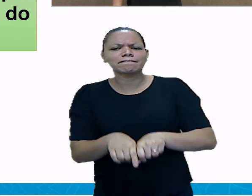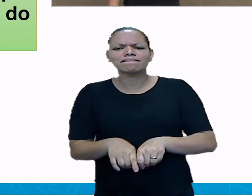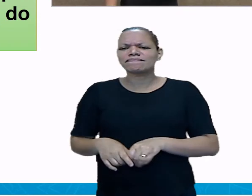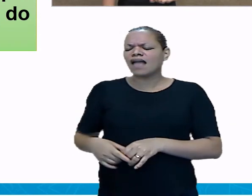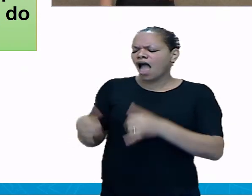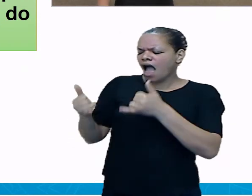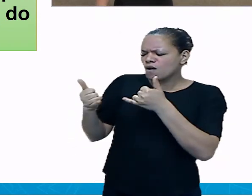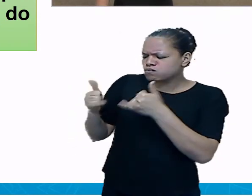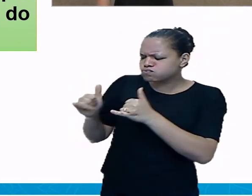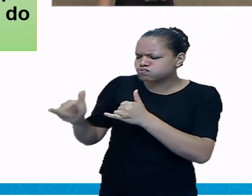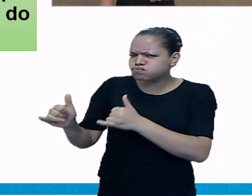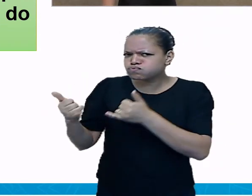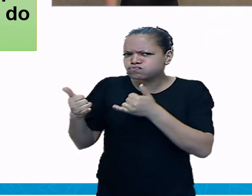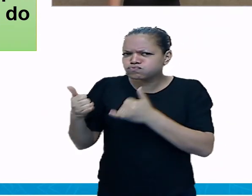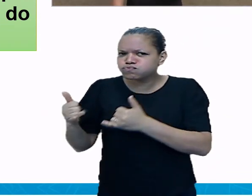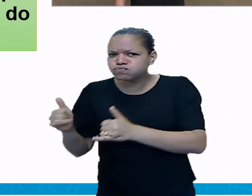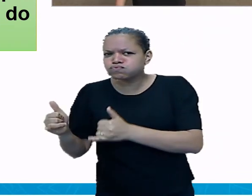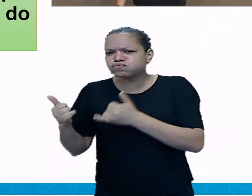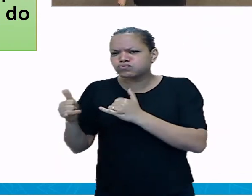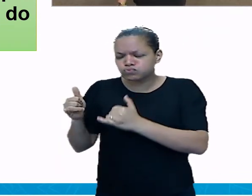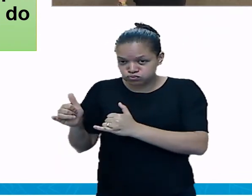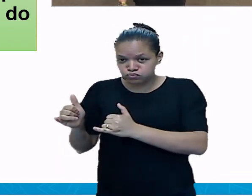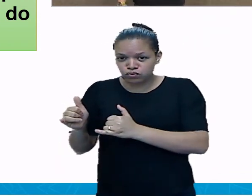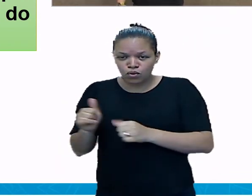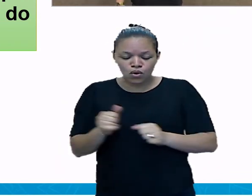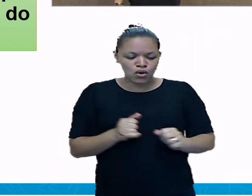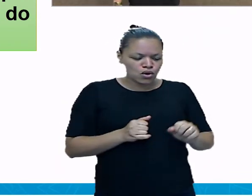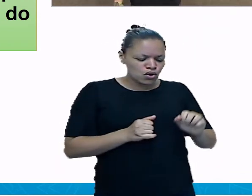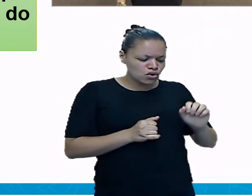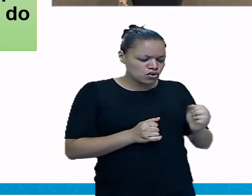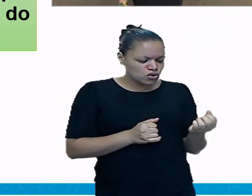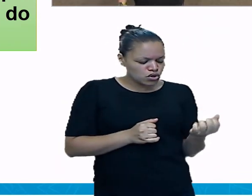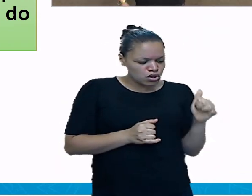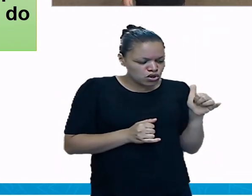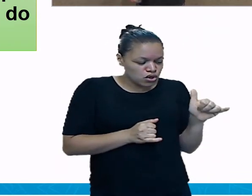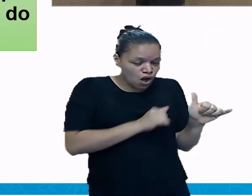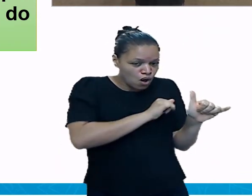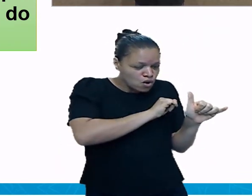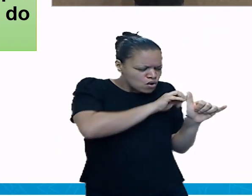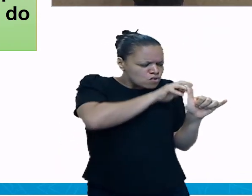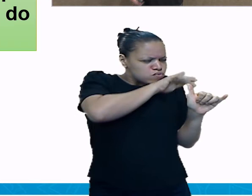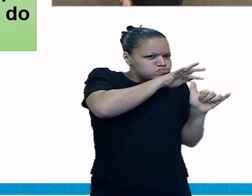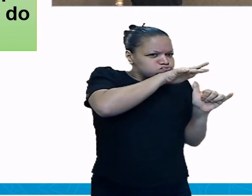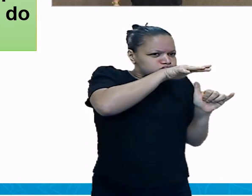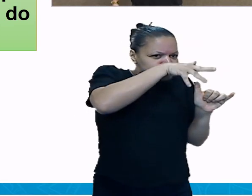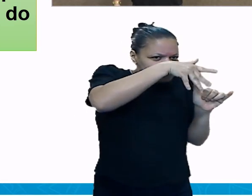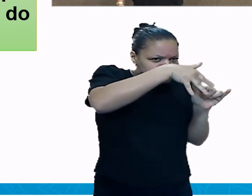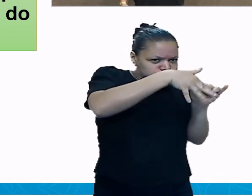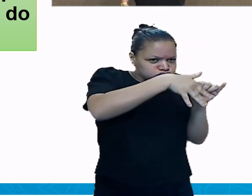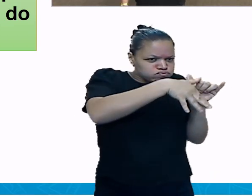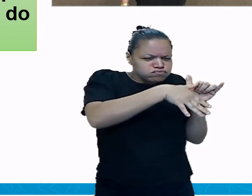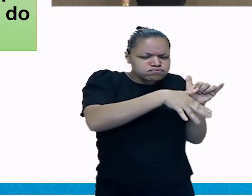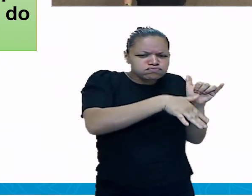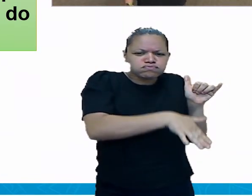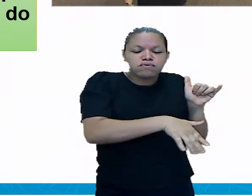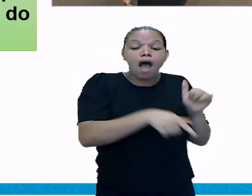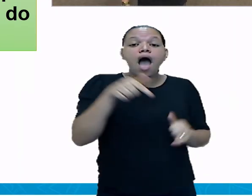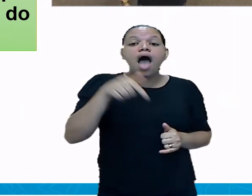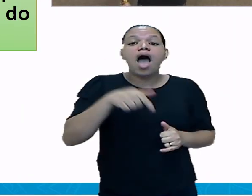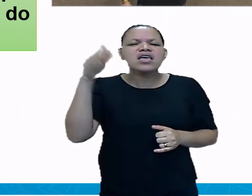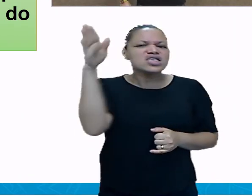também é uma das mais caras do mundo. Eu que o diga, viu gente? Ou energia cara.